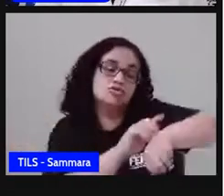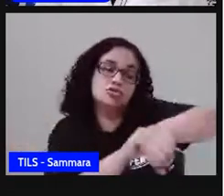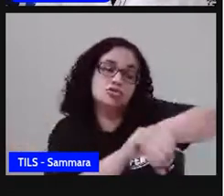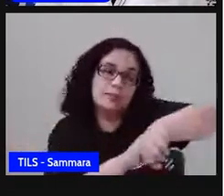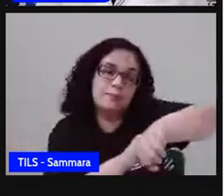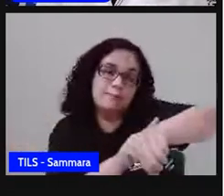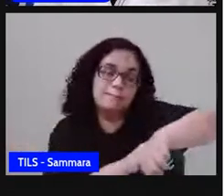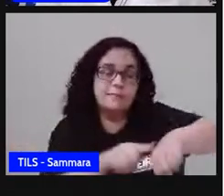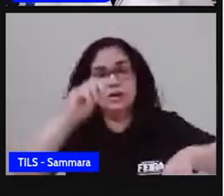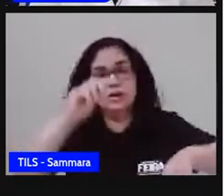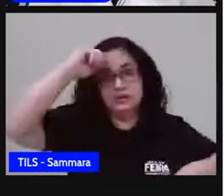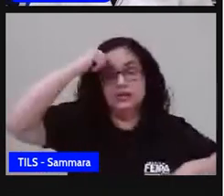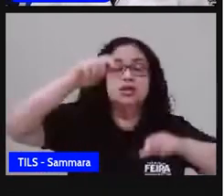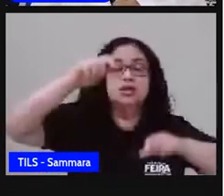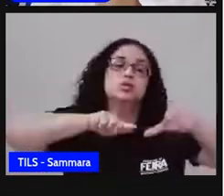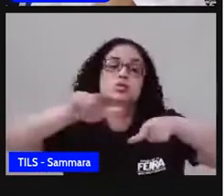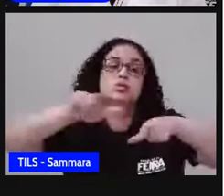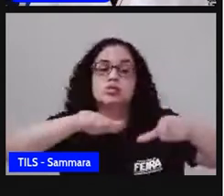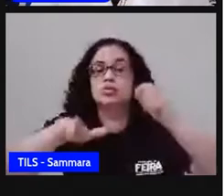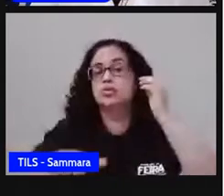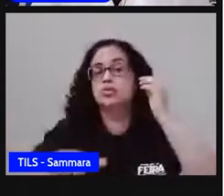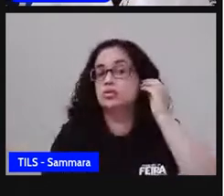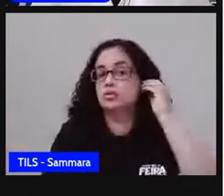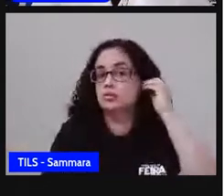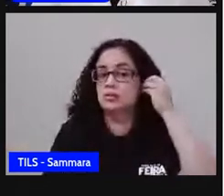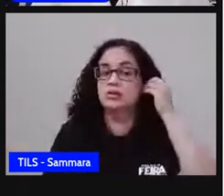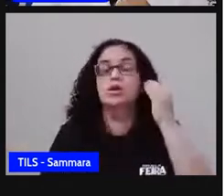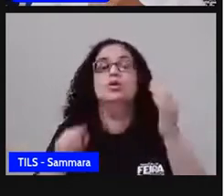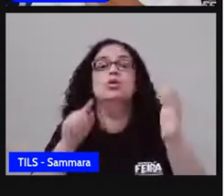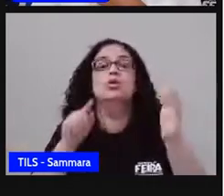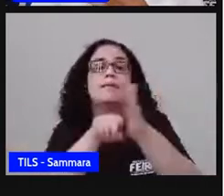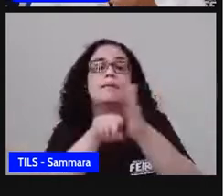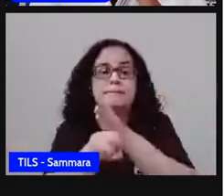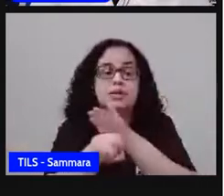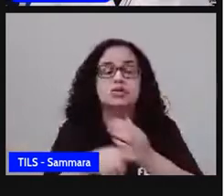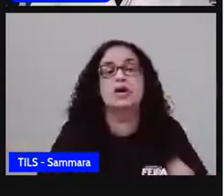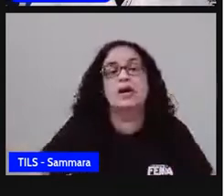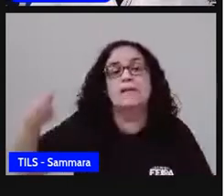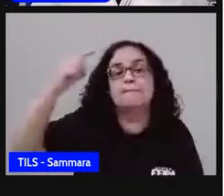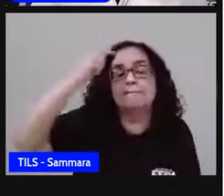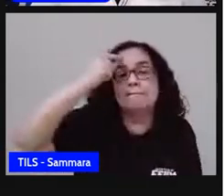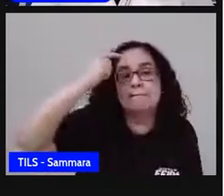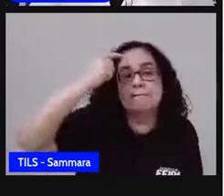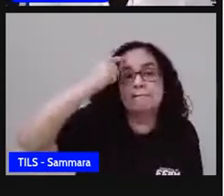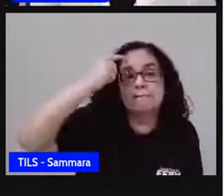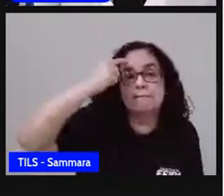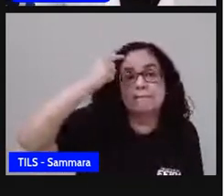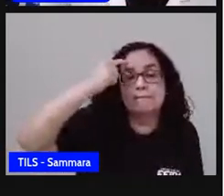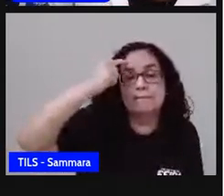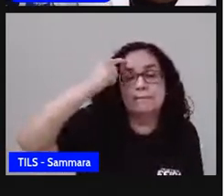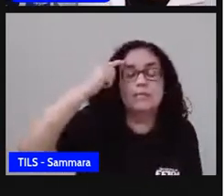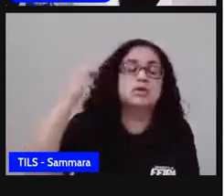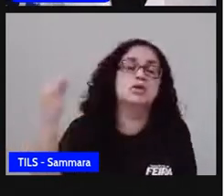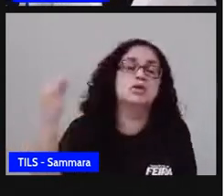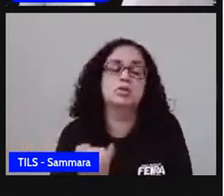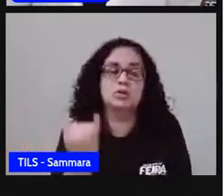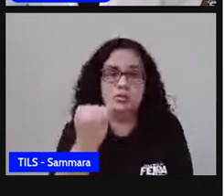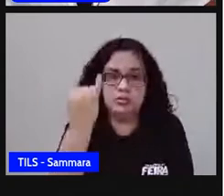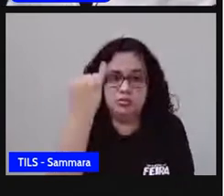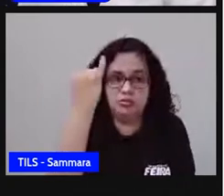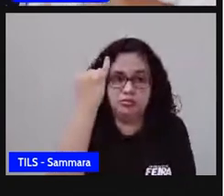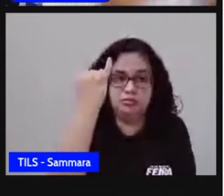no mundo do trabalho. E aí, eu deixo uma pergunta para você refletir. Essa reflexão é importante.